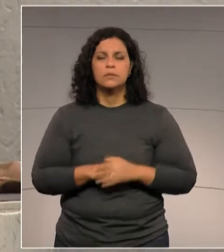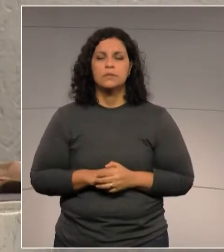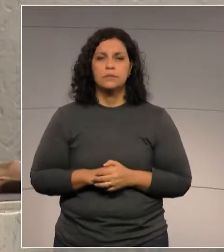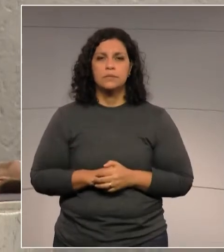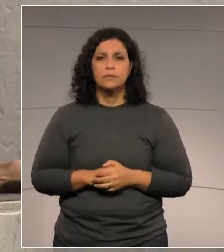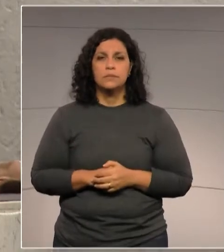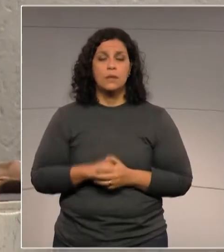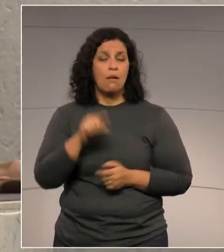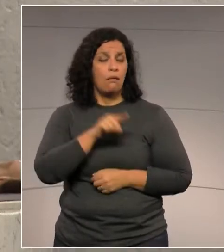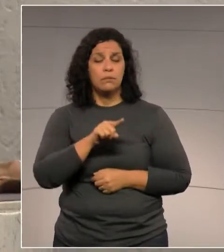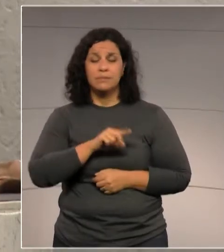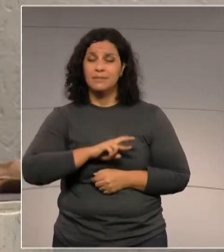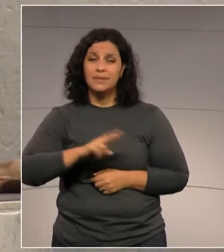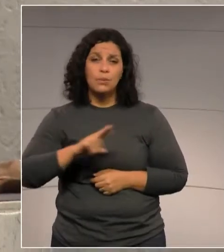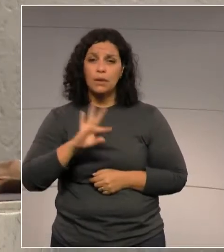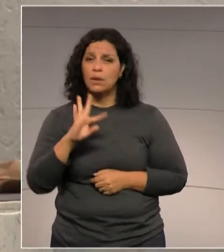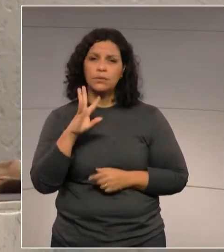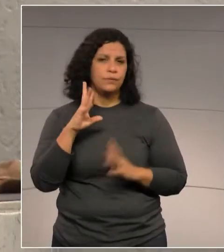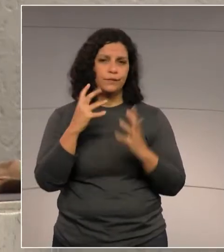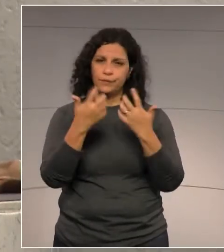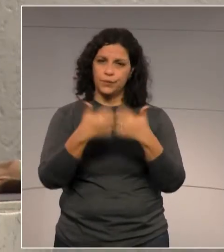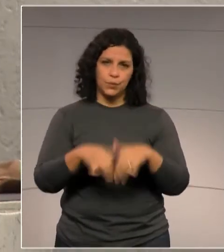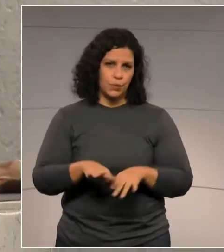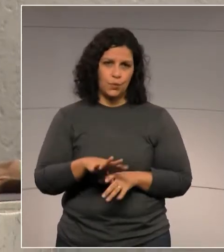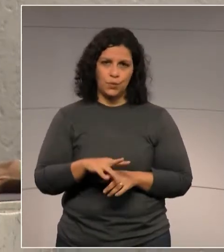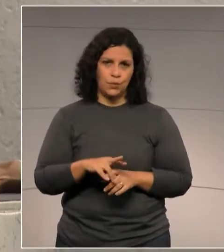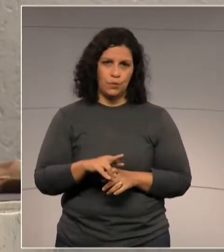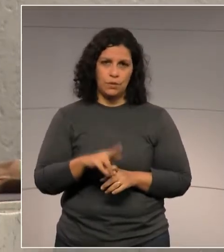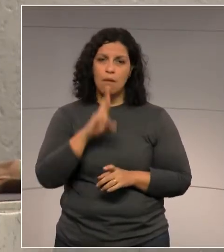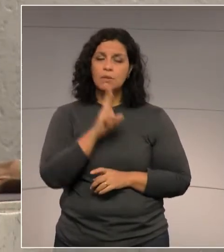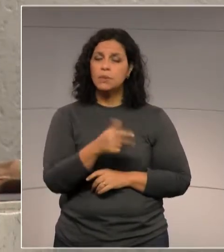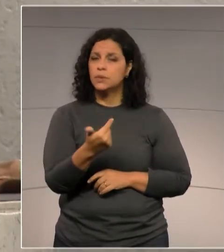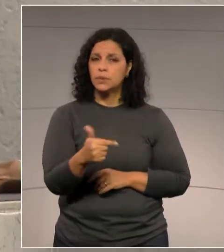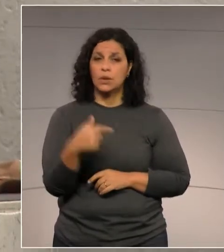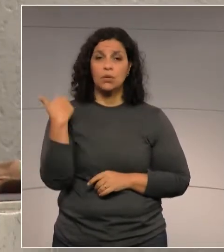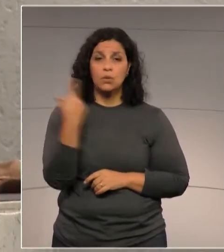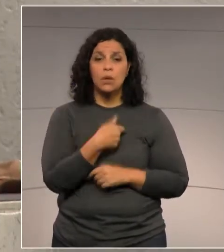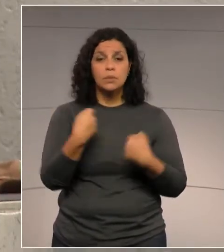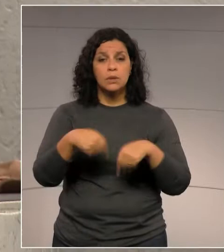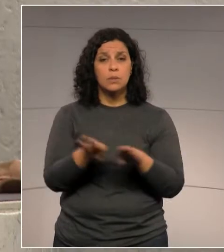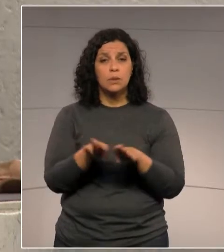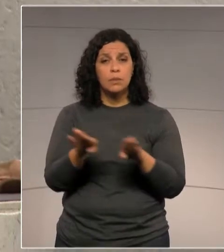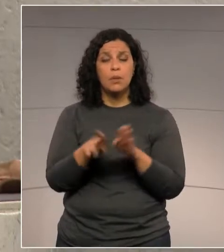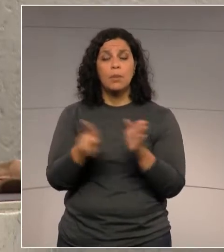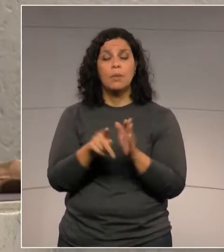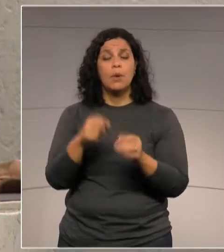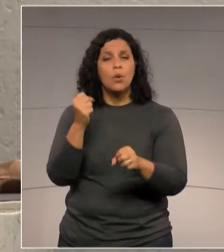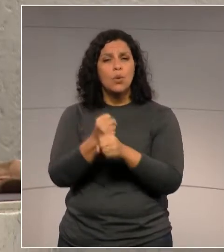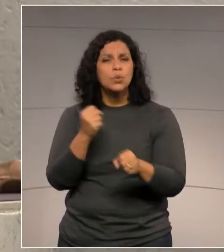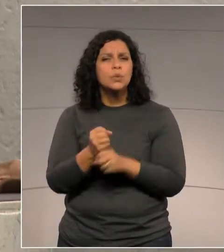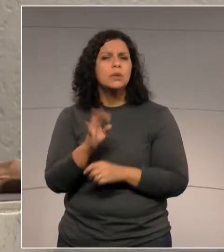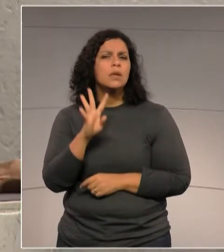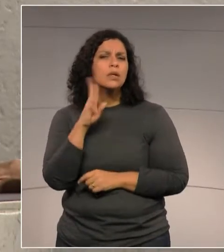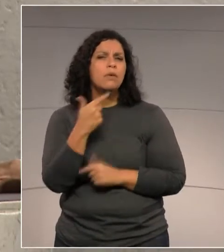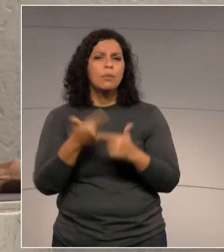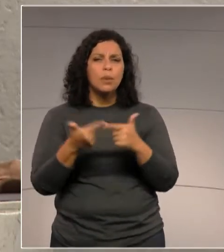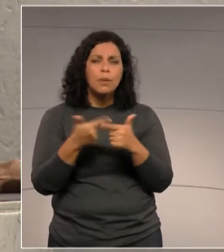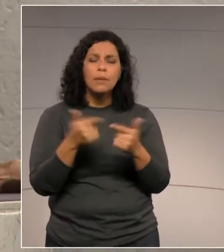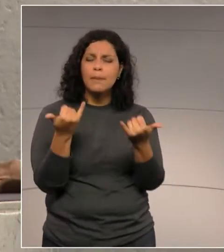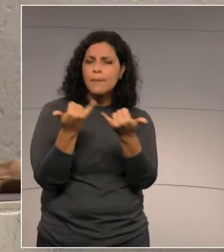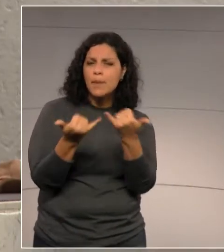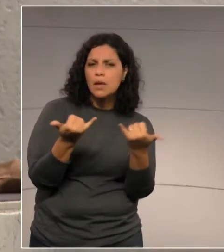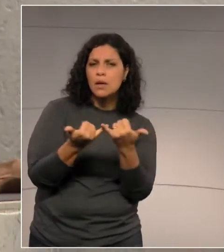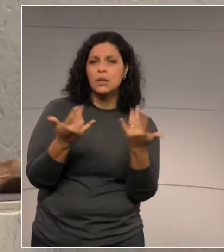funciona, não dará resultado. Nós temos que buscar, de fato, construir uma solução parecida que nós temos hoje